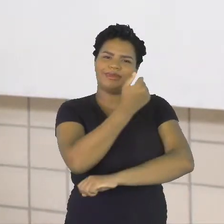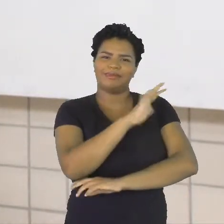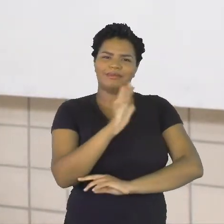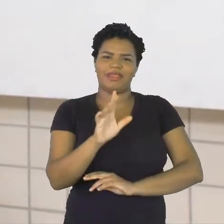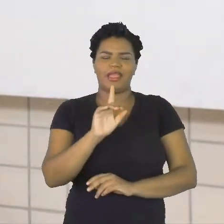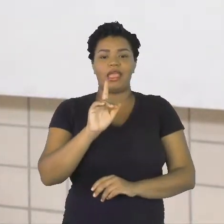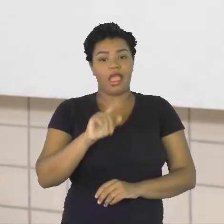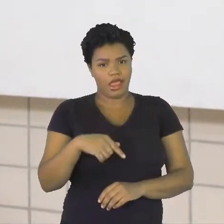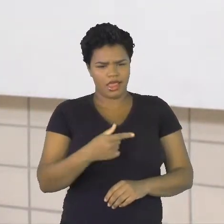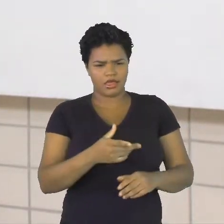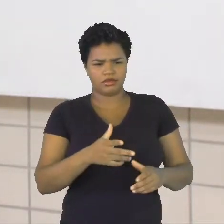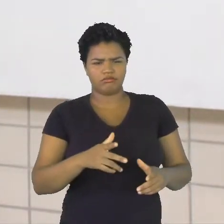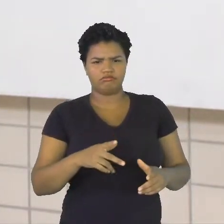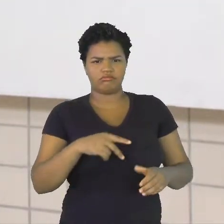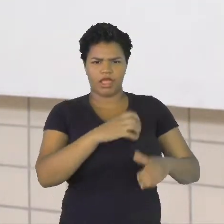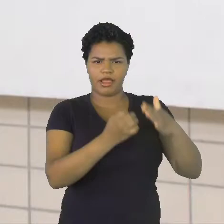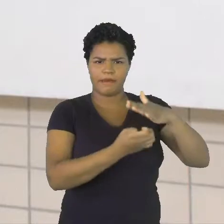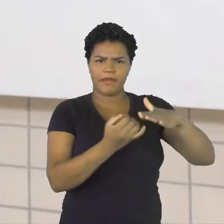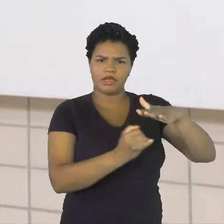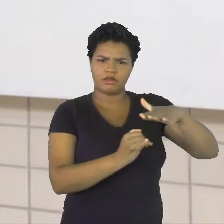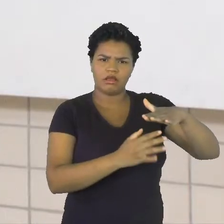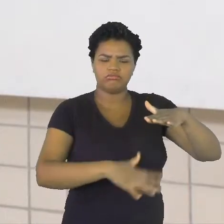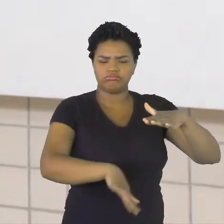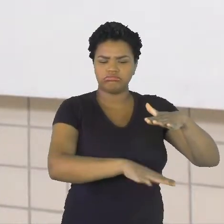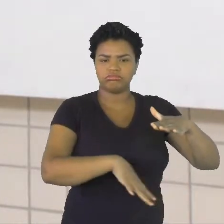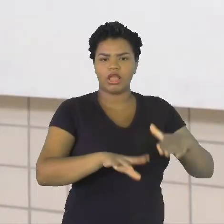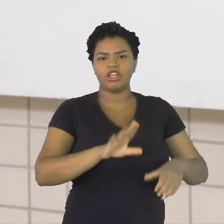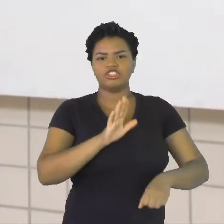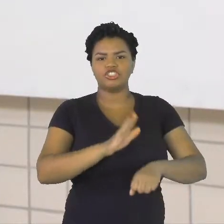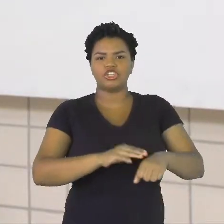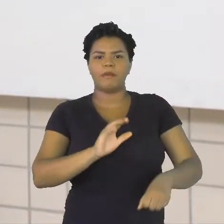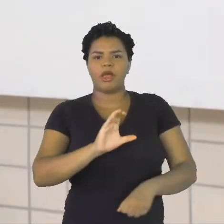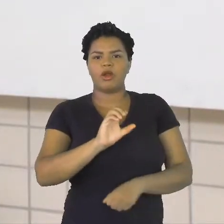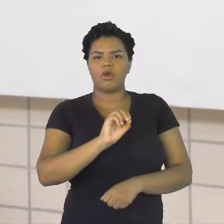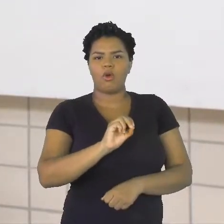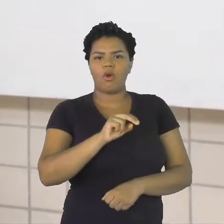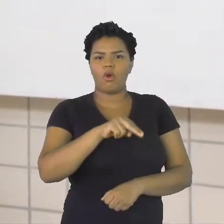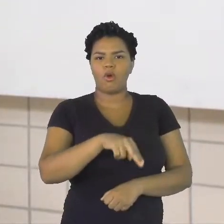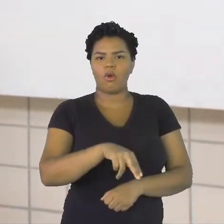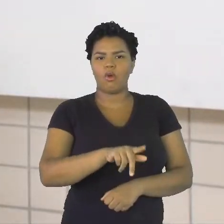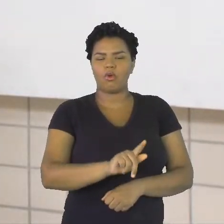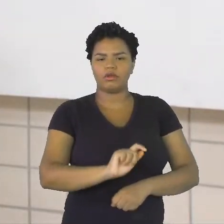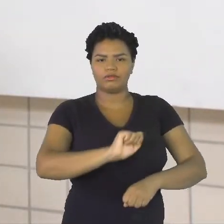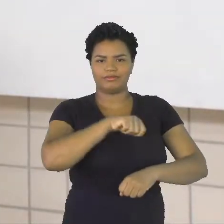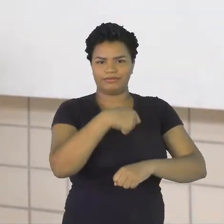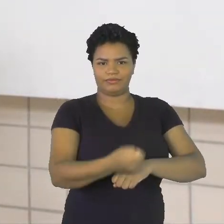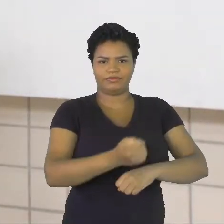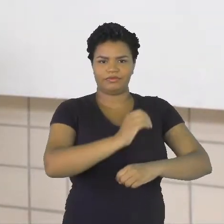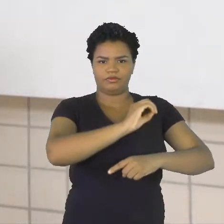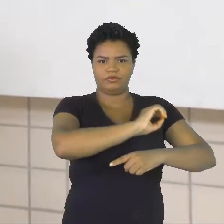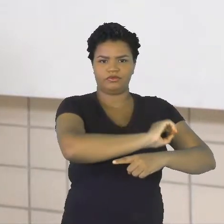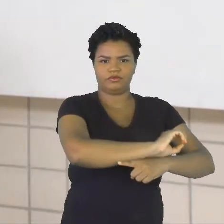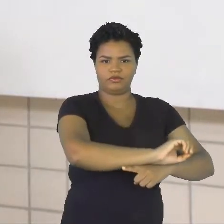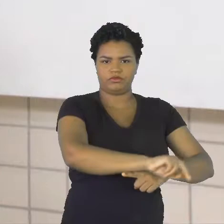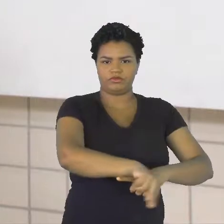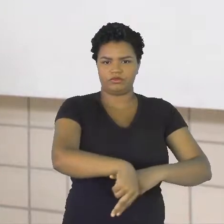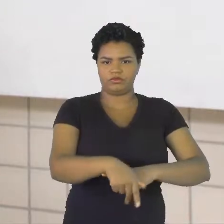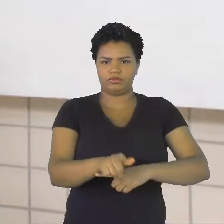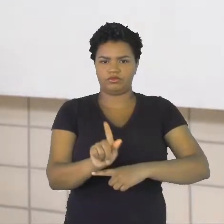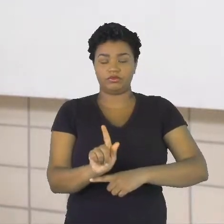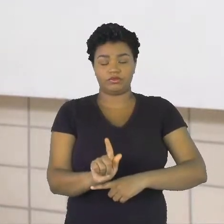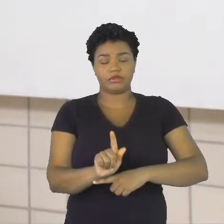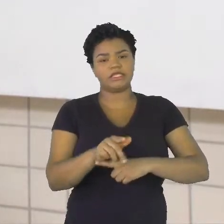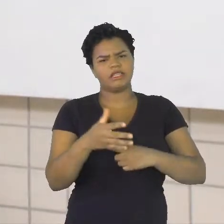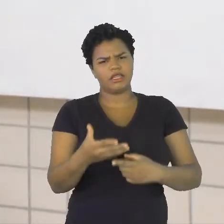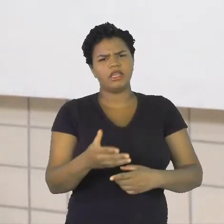eles são chamados de ONGs. Vocês já ouviram falar sobre ONGs e as ONGs ambientais? Sobre elas que nós